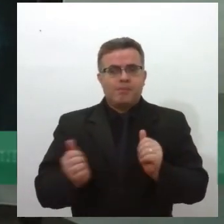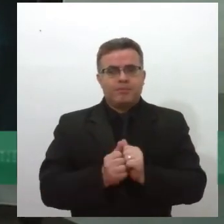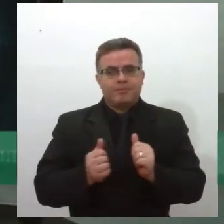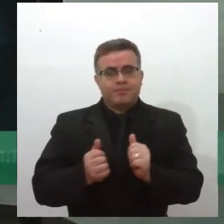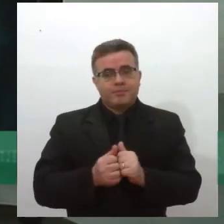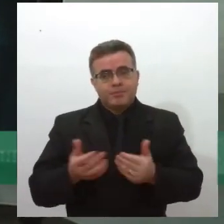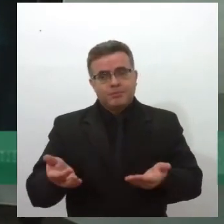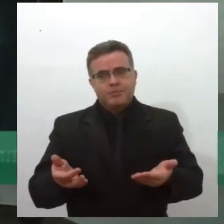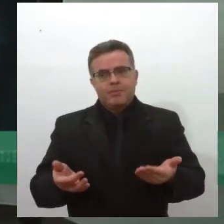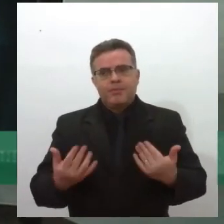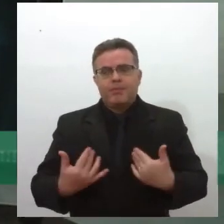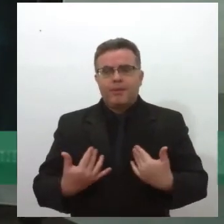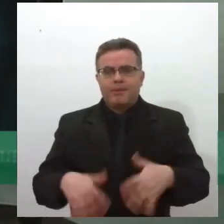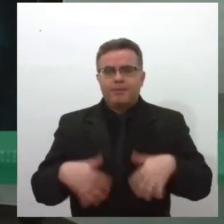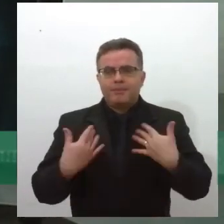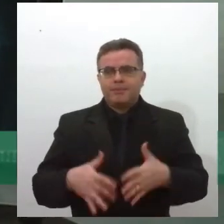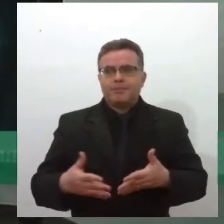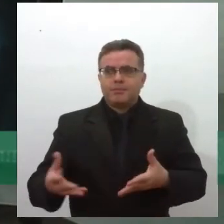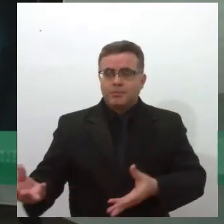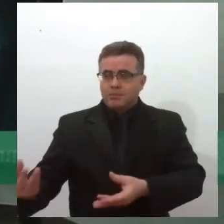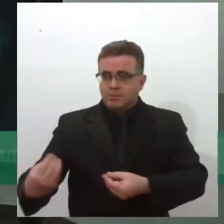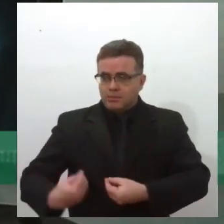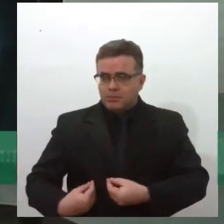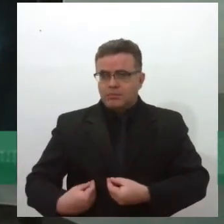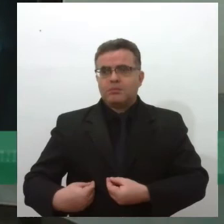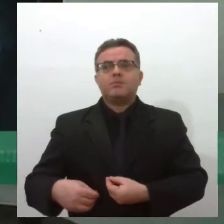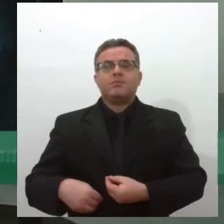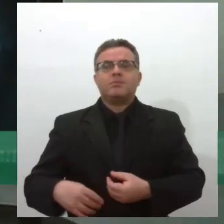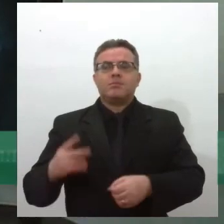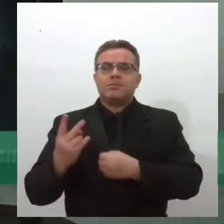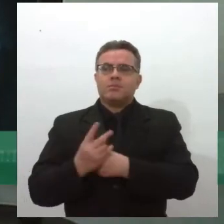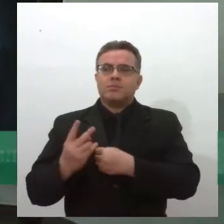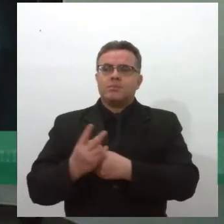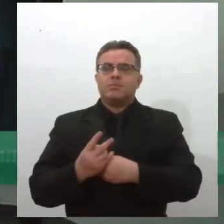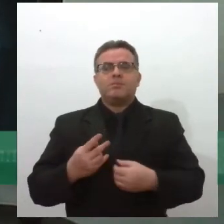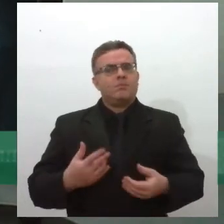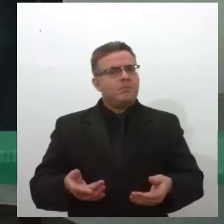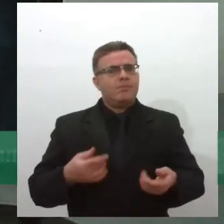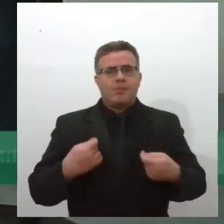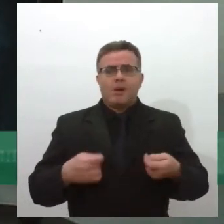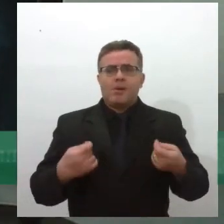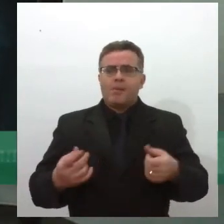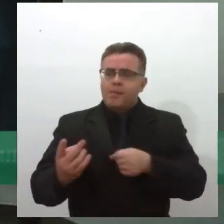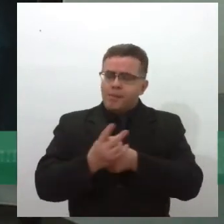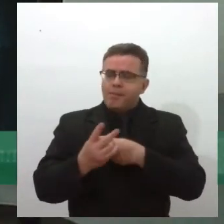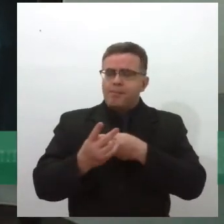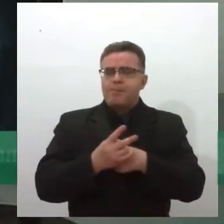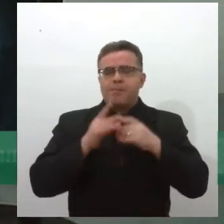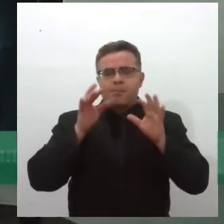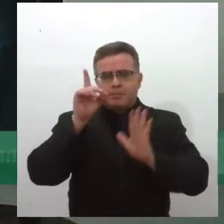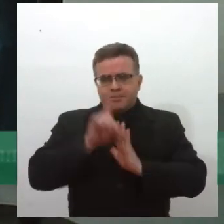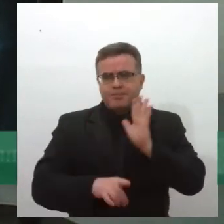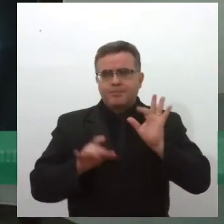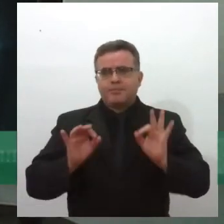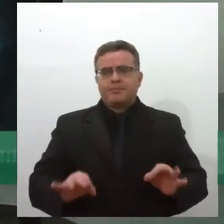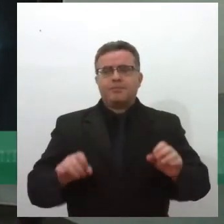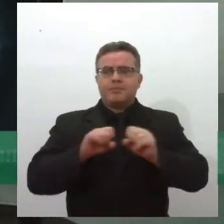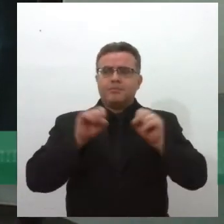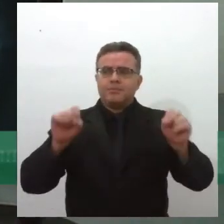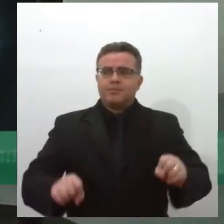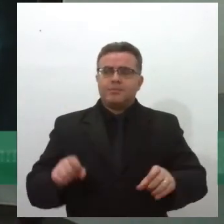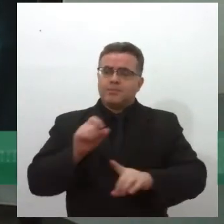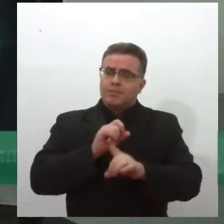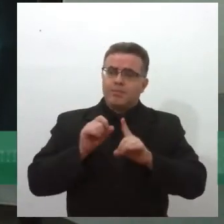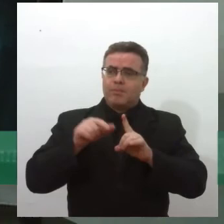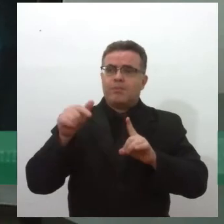órgão, né, então, essa pessoa que recebeu, ela tem que ser acolhida de todas as formas, né, pelo sistema também, porque foi